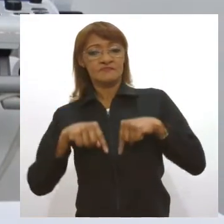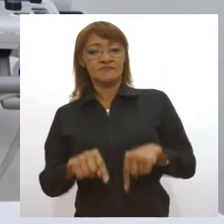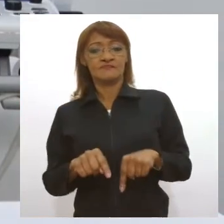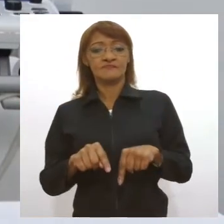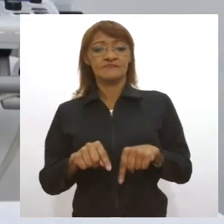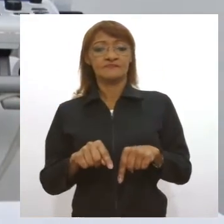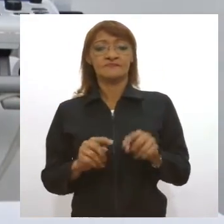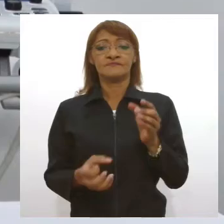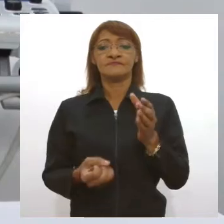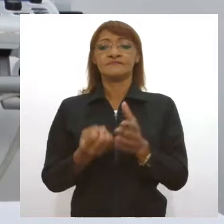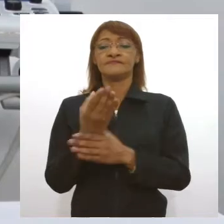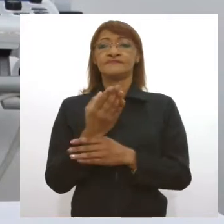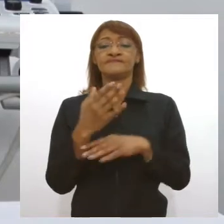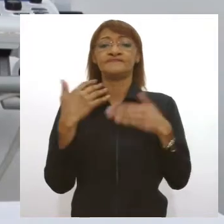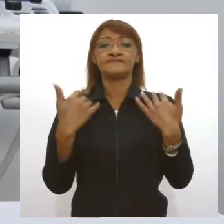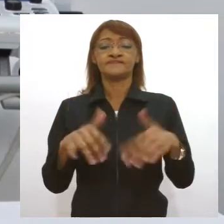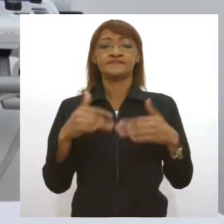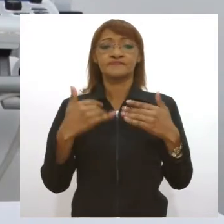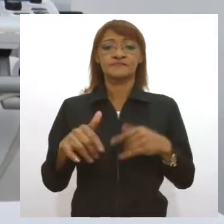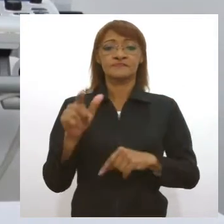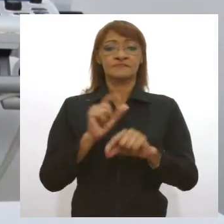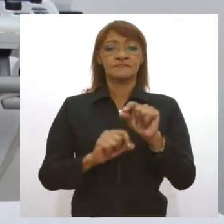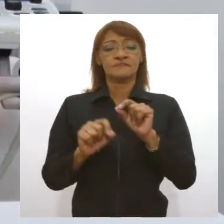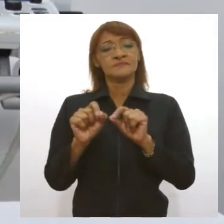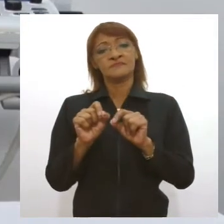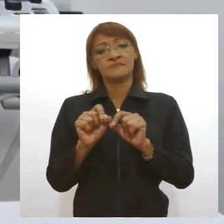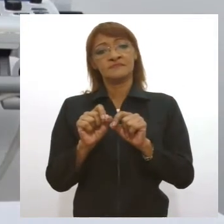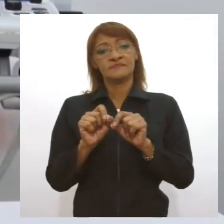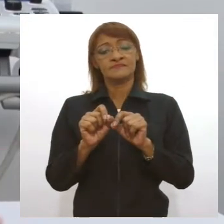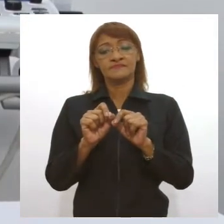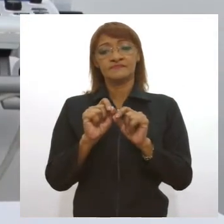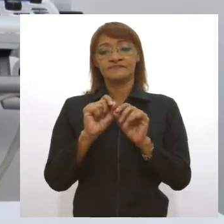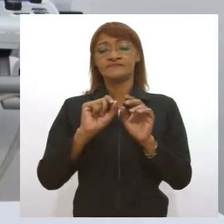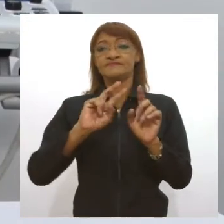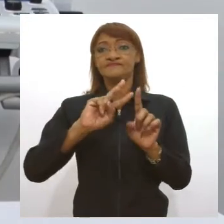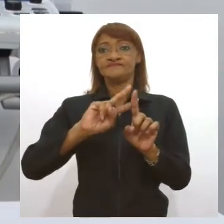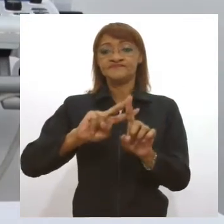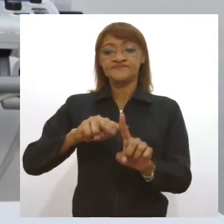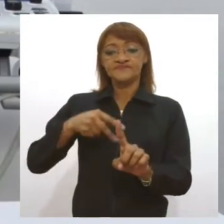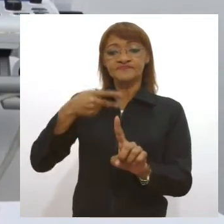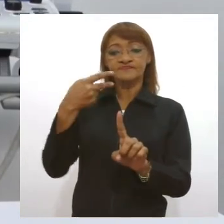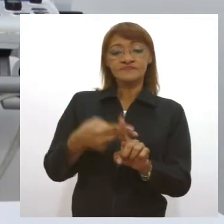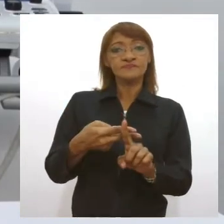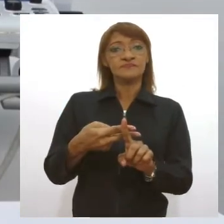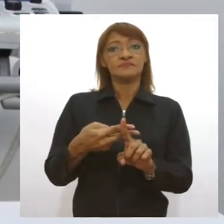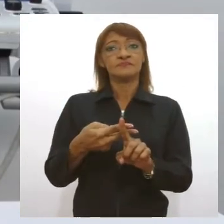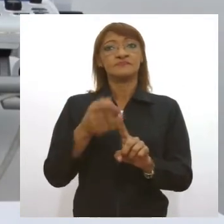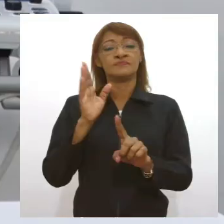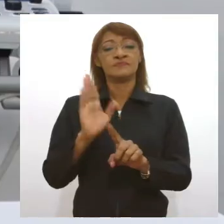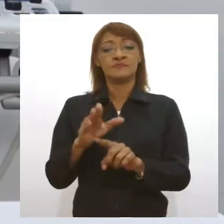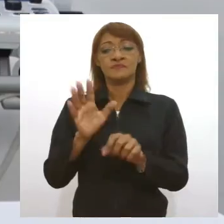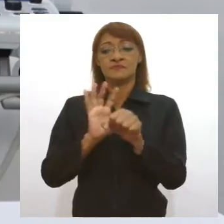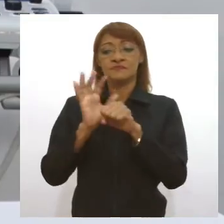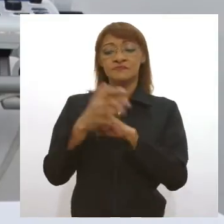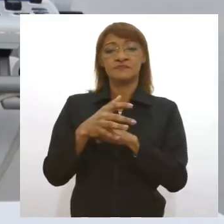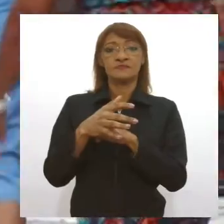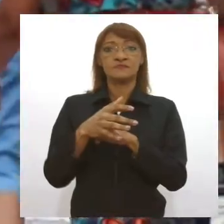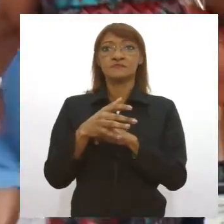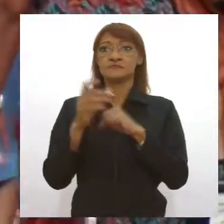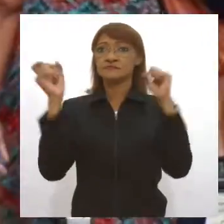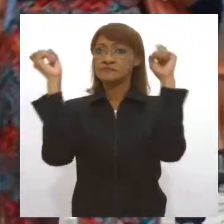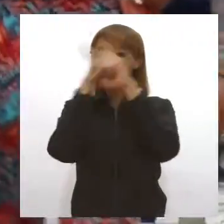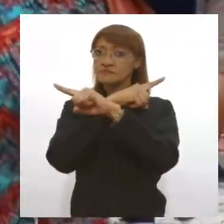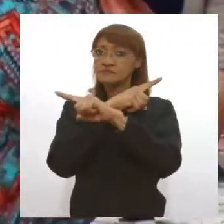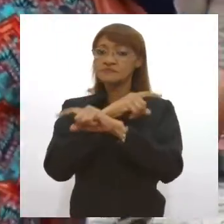levaria uma maior predisposição de multiplicação viral e de um Covid mais complicado.